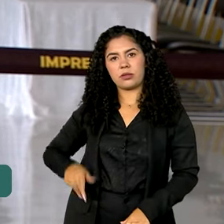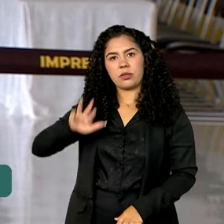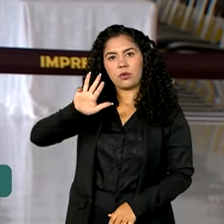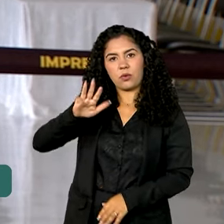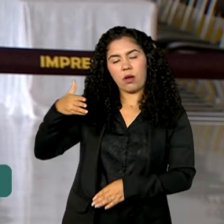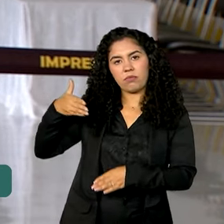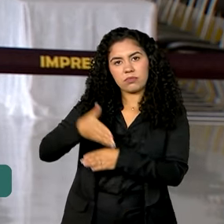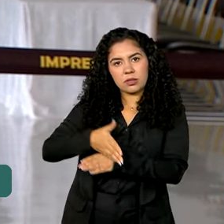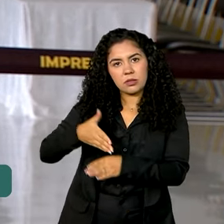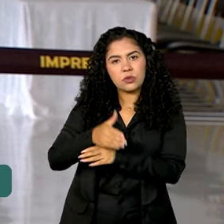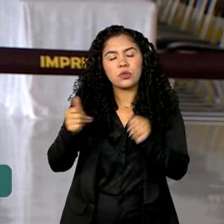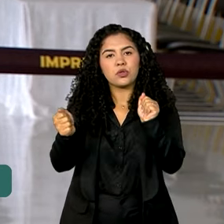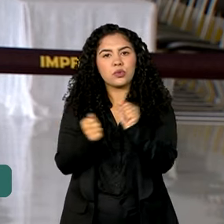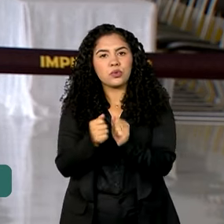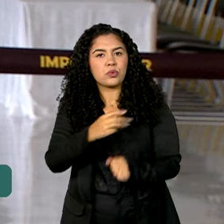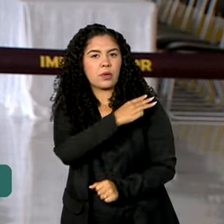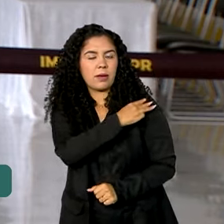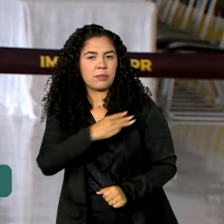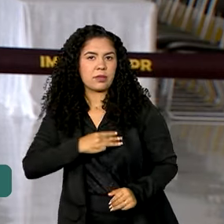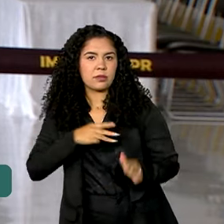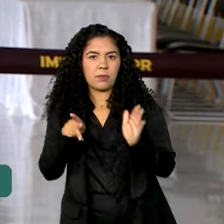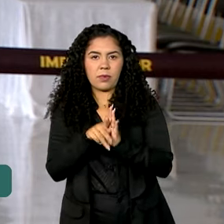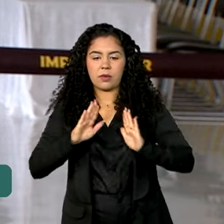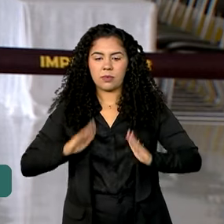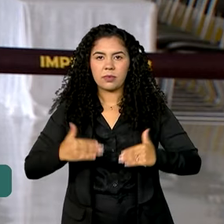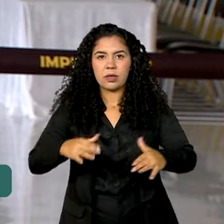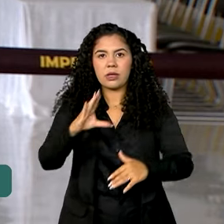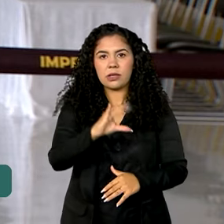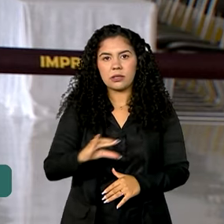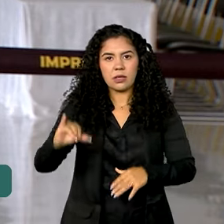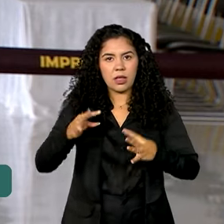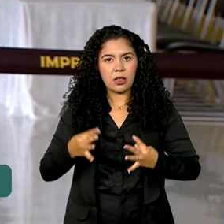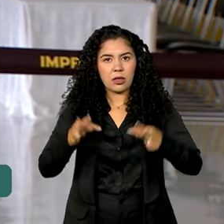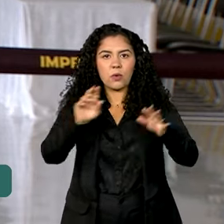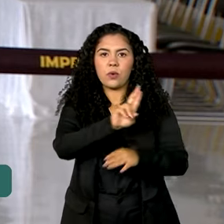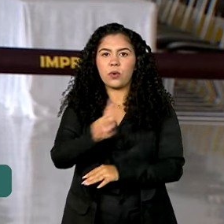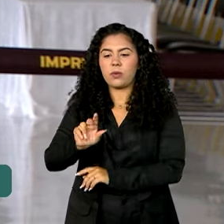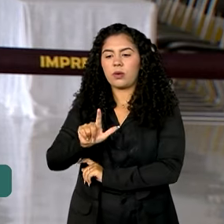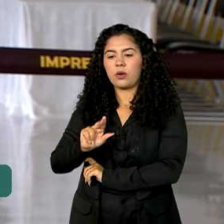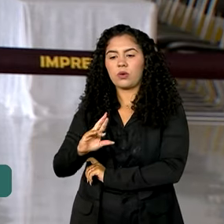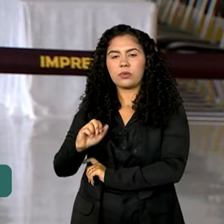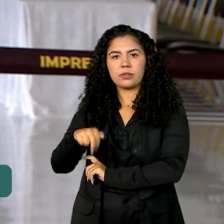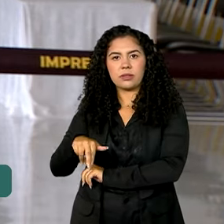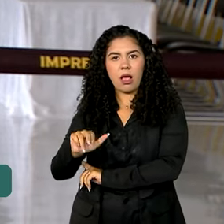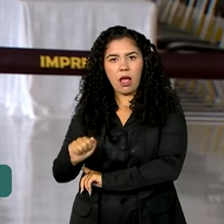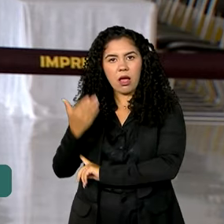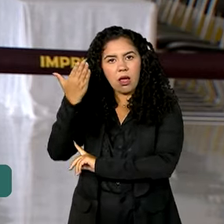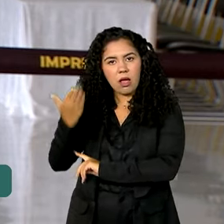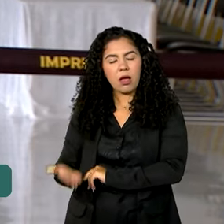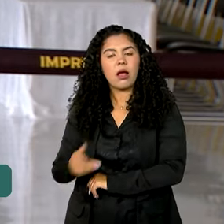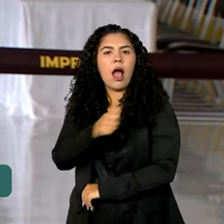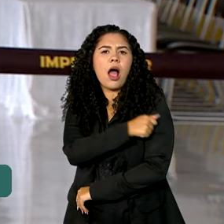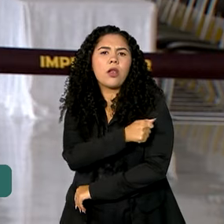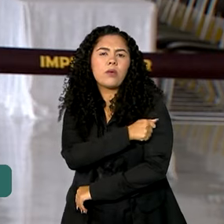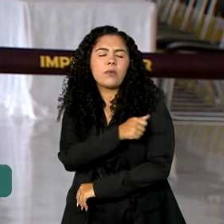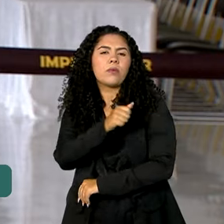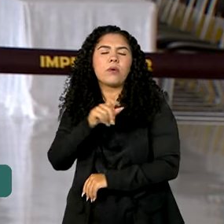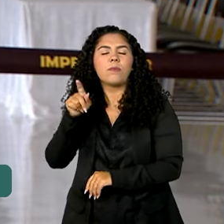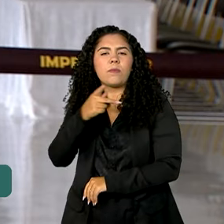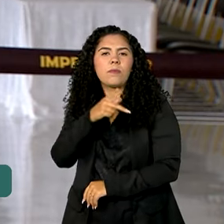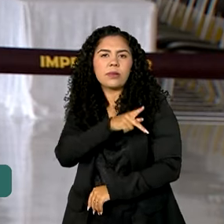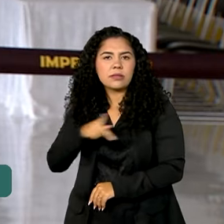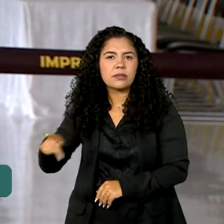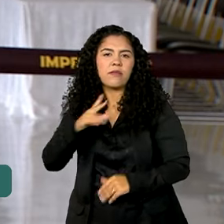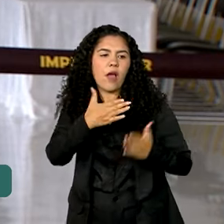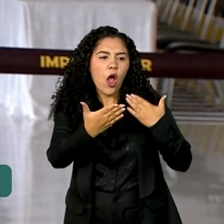e da ministra da Ciência, Tecnologia e Inovação, Luciana Santos. Lula vai conversar com estudantes, expositores,